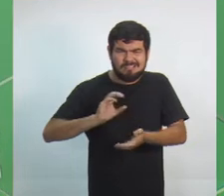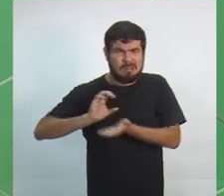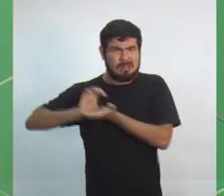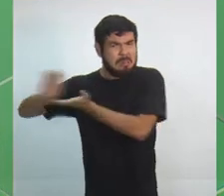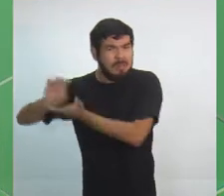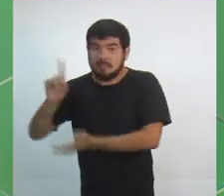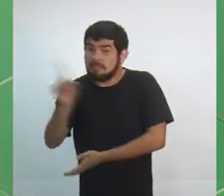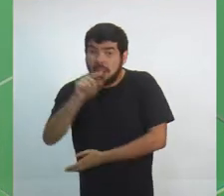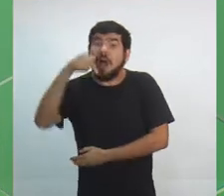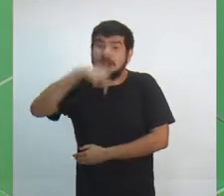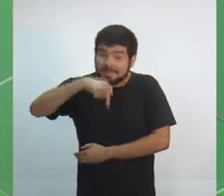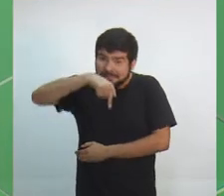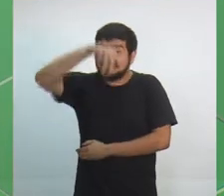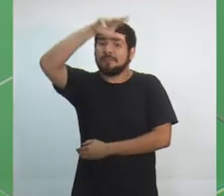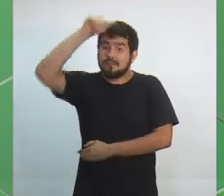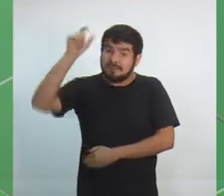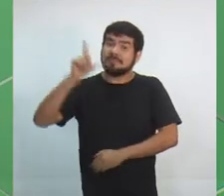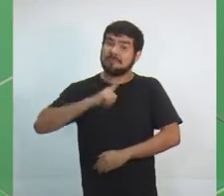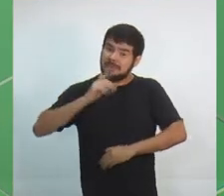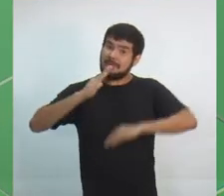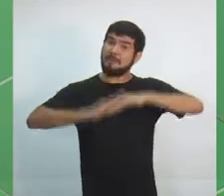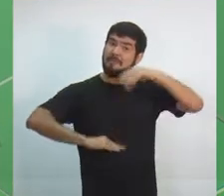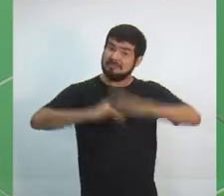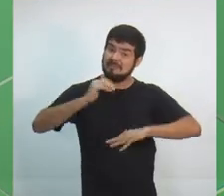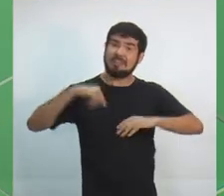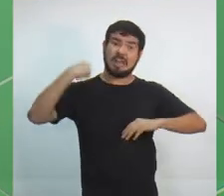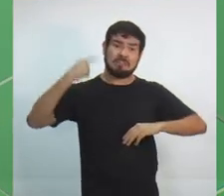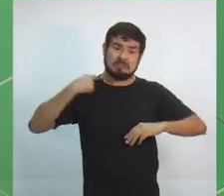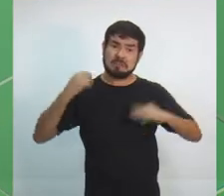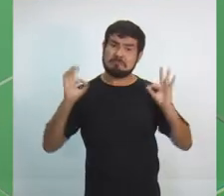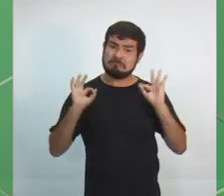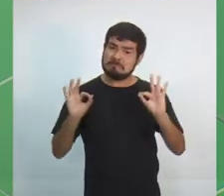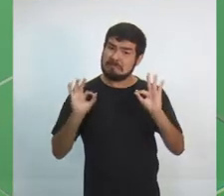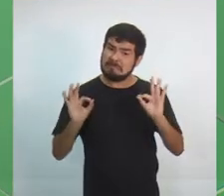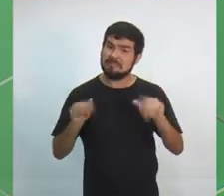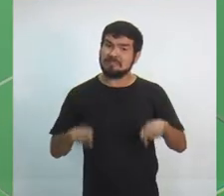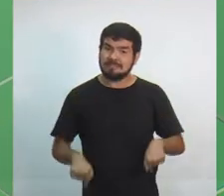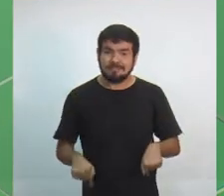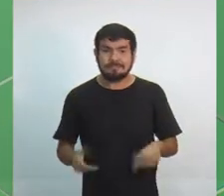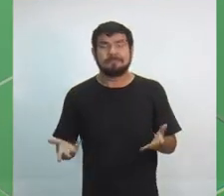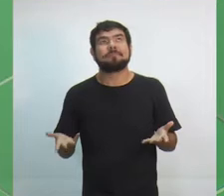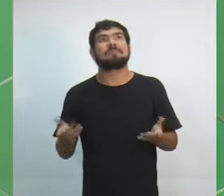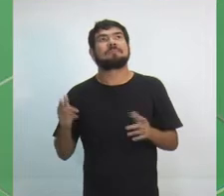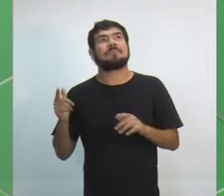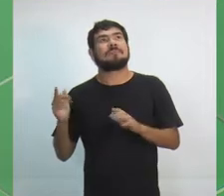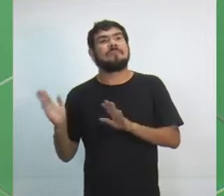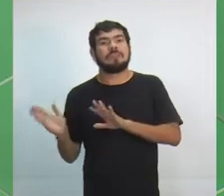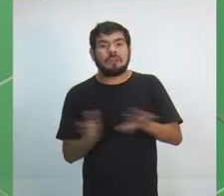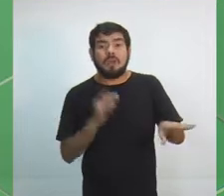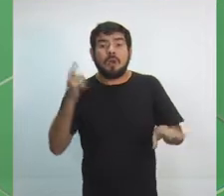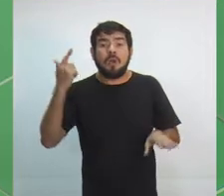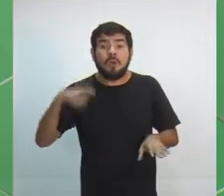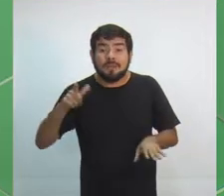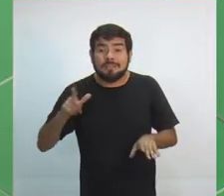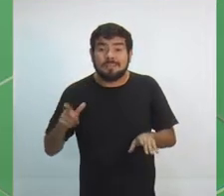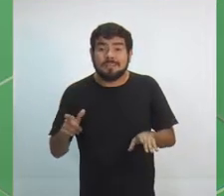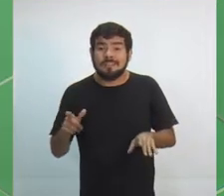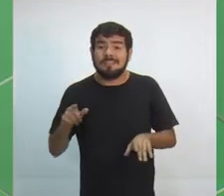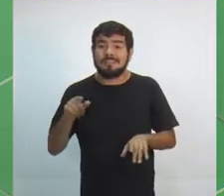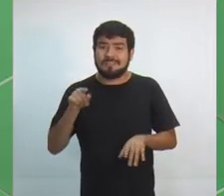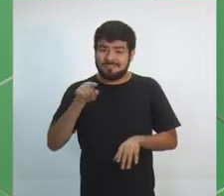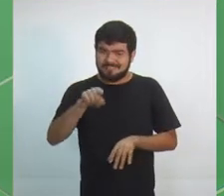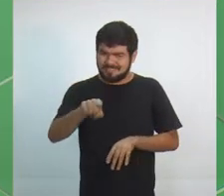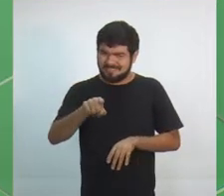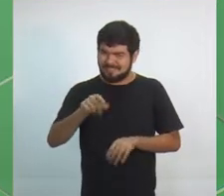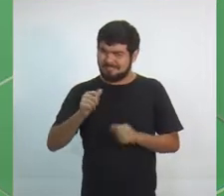profissionais que têm condições de fazer isso por nós. Uma outra questão importante, para que você possa